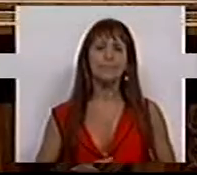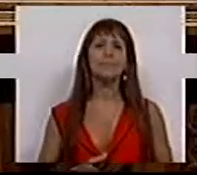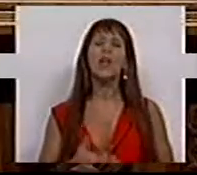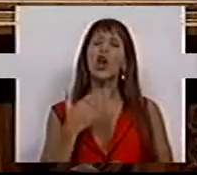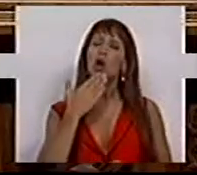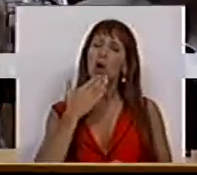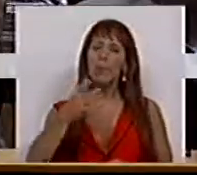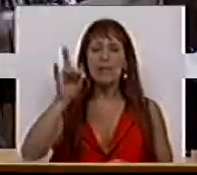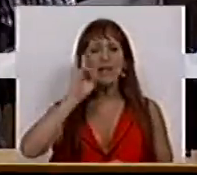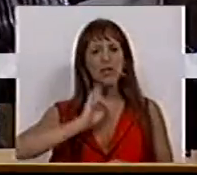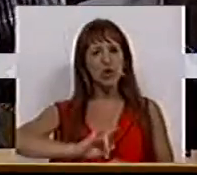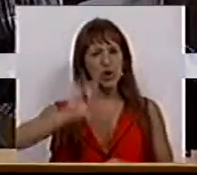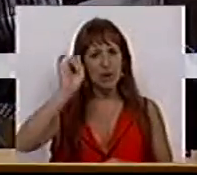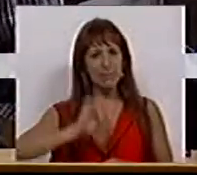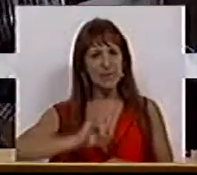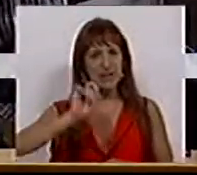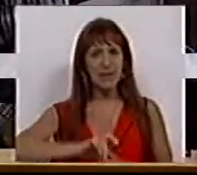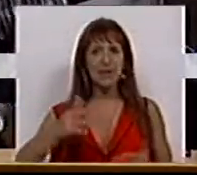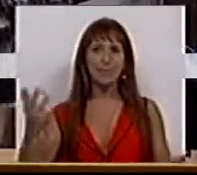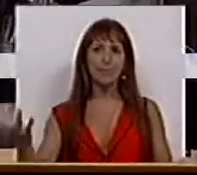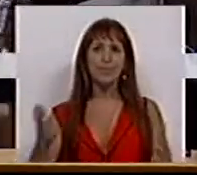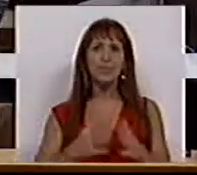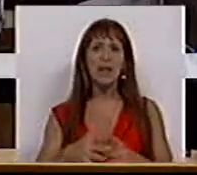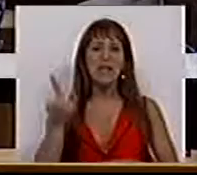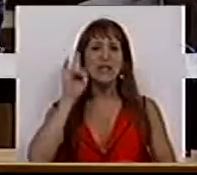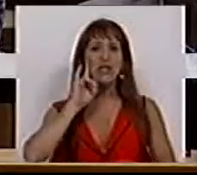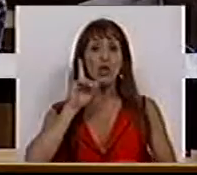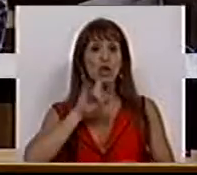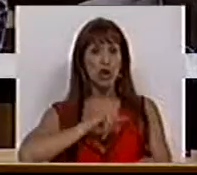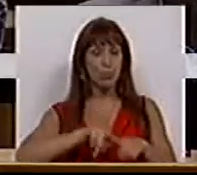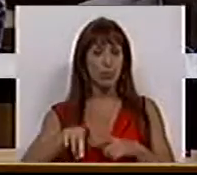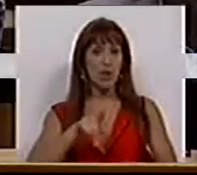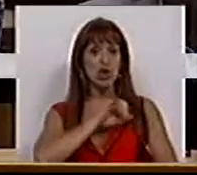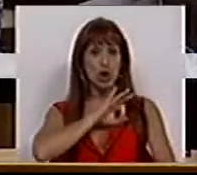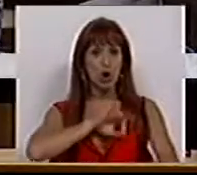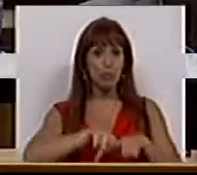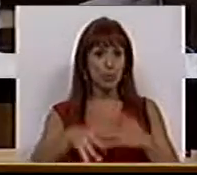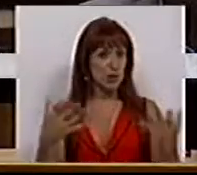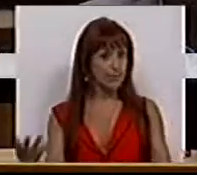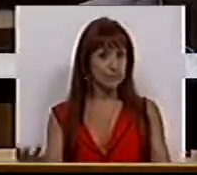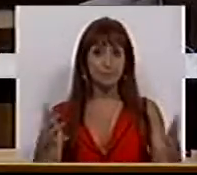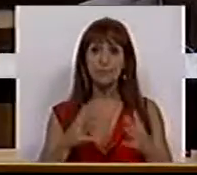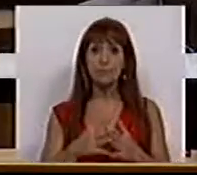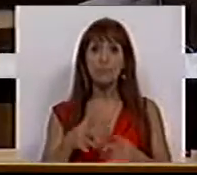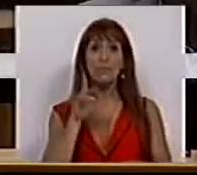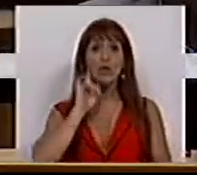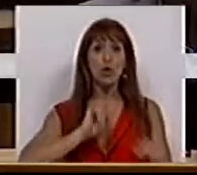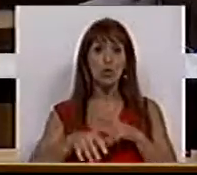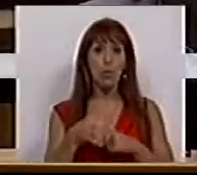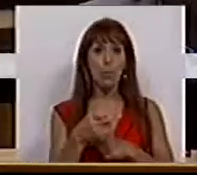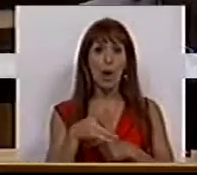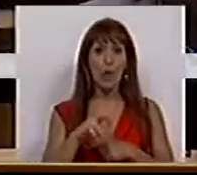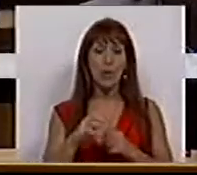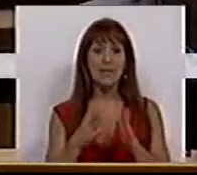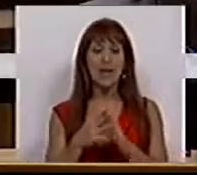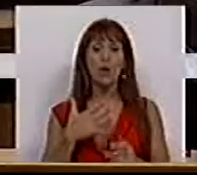Muito obrigado, muito obrigado Sra. Presidente, Sras. Deputadas, Srs. Deputados, Sra. Deputada Paula Santos,